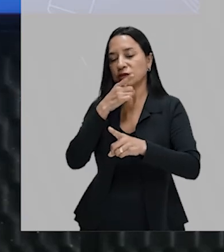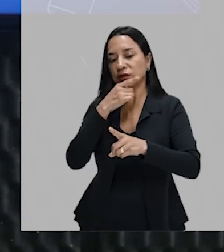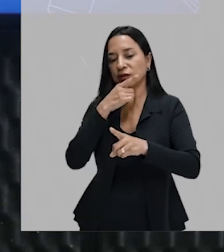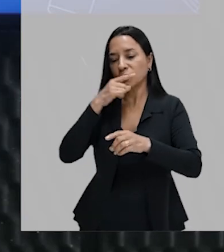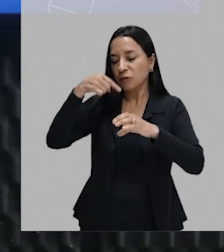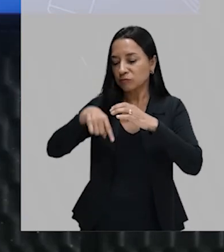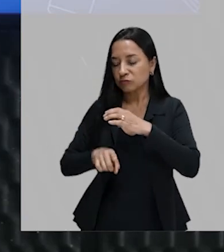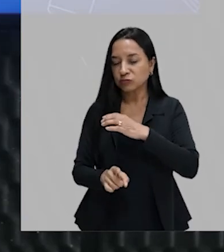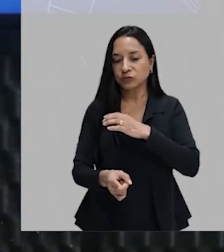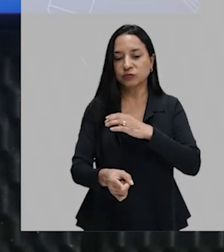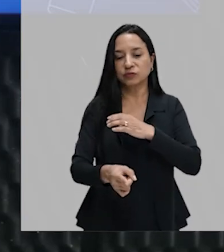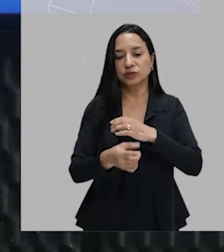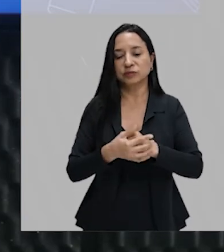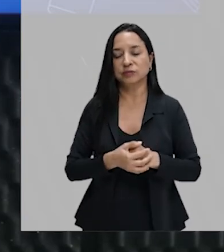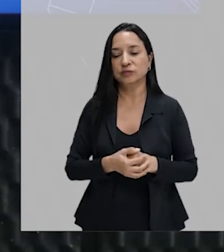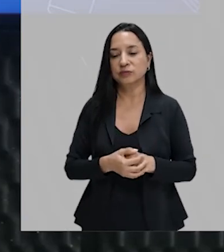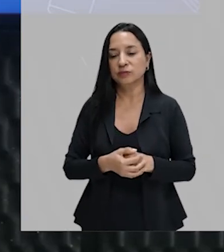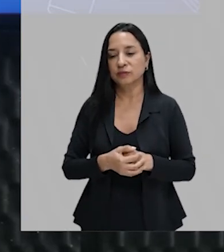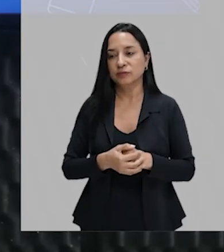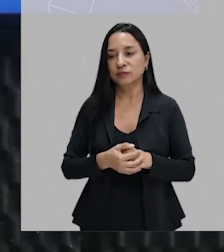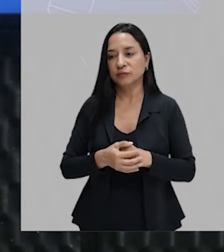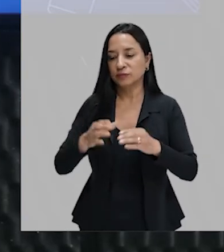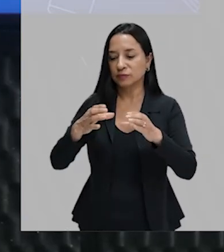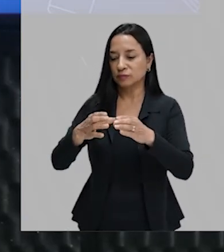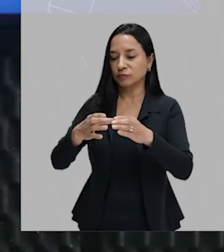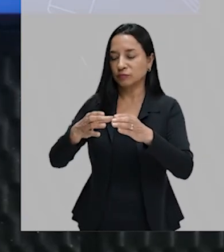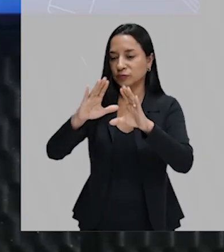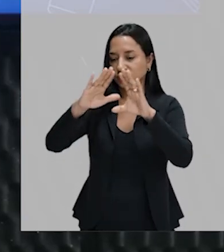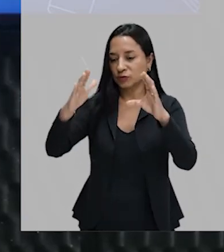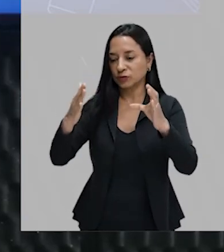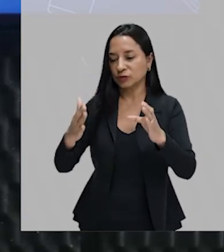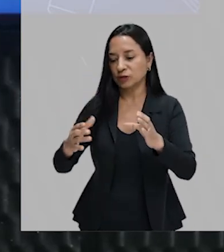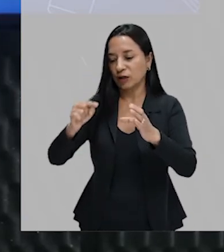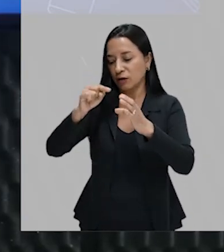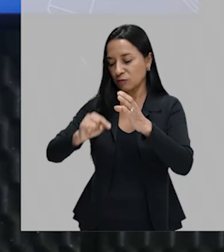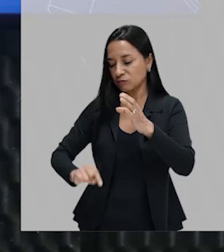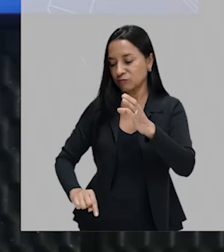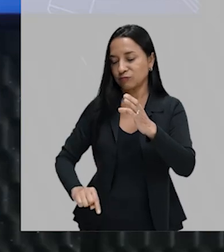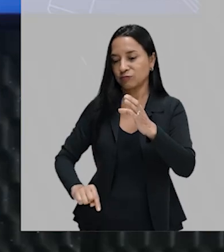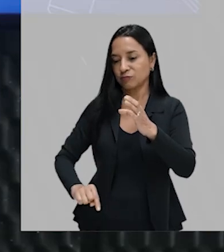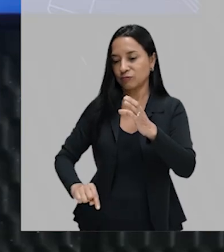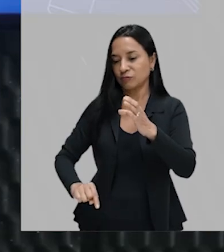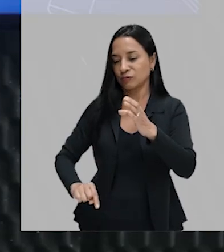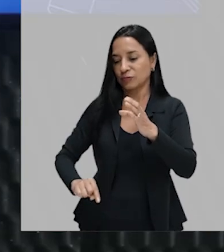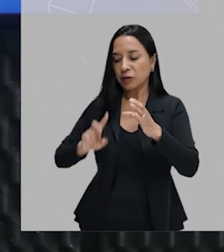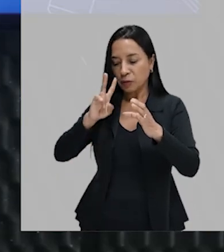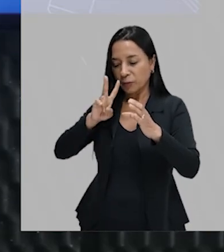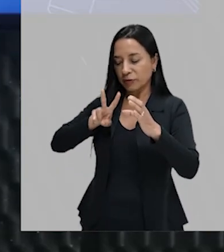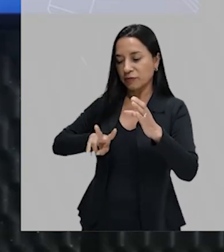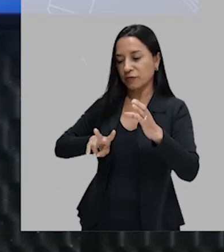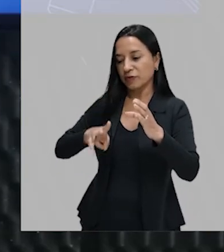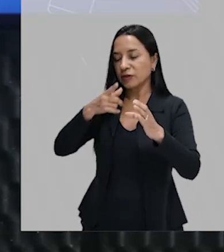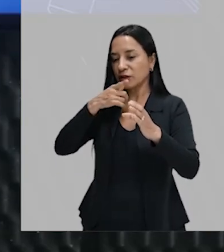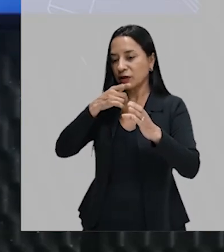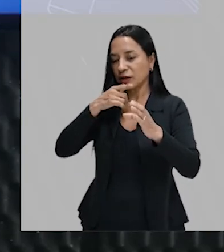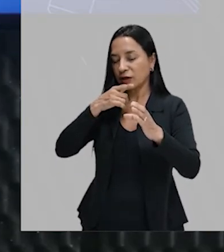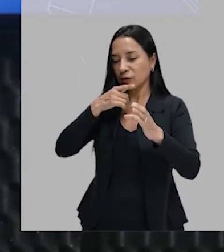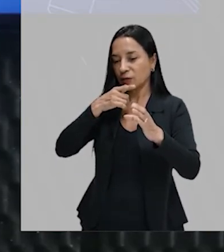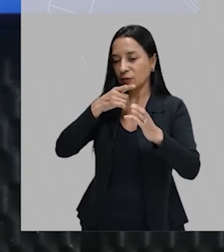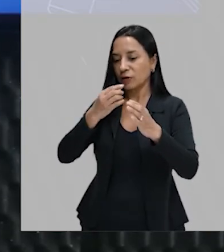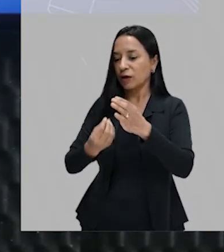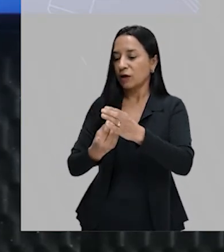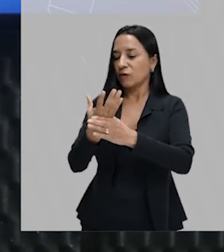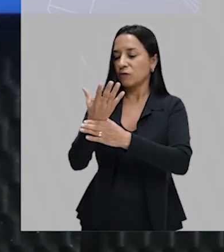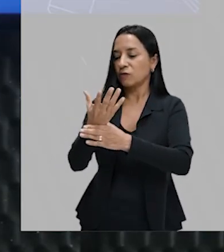medida para baixo para localizar. A fonte, ela tinha um formato